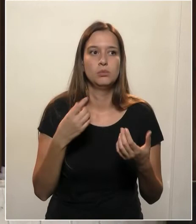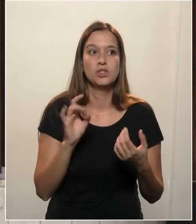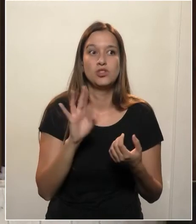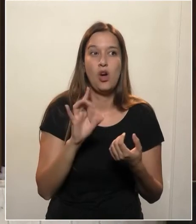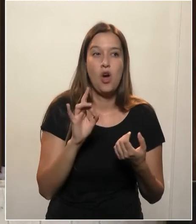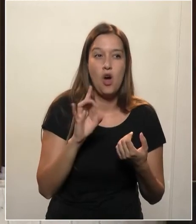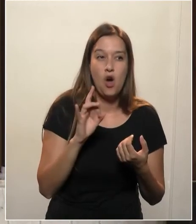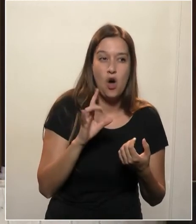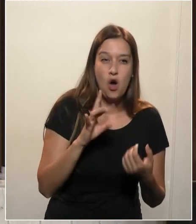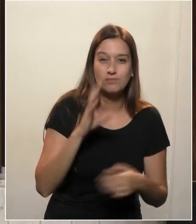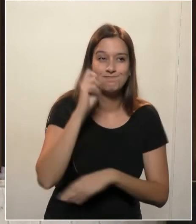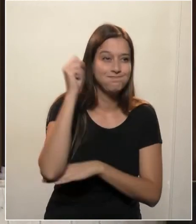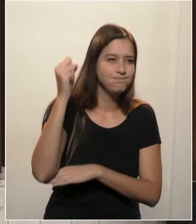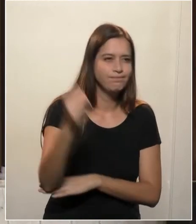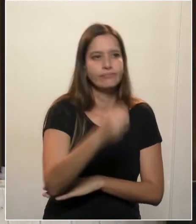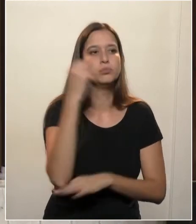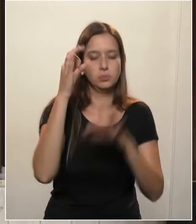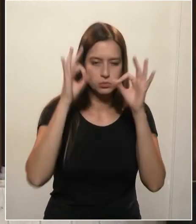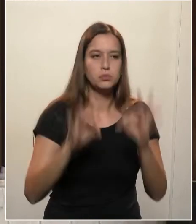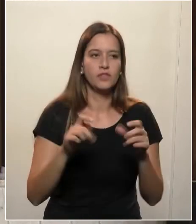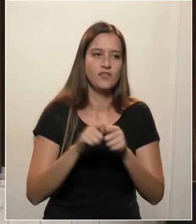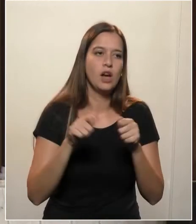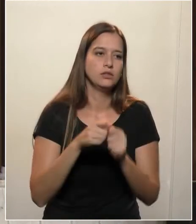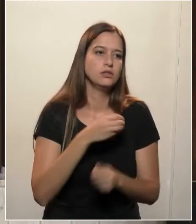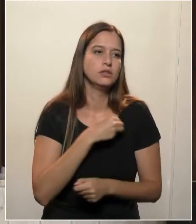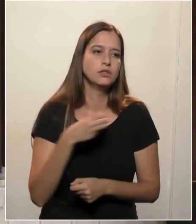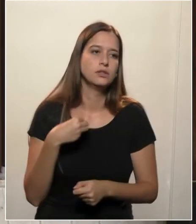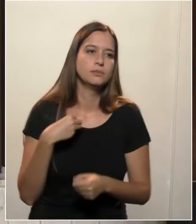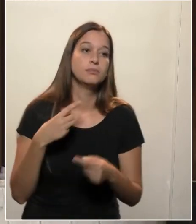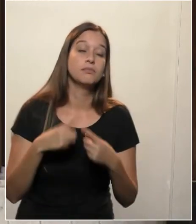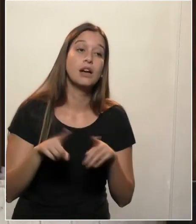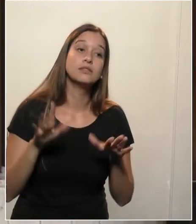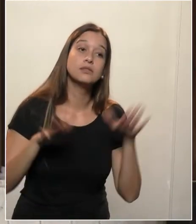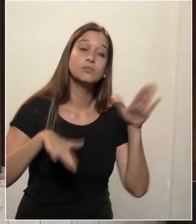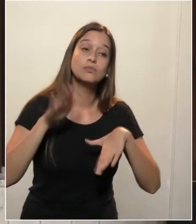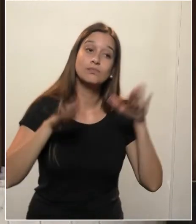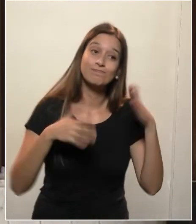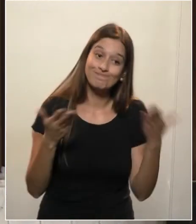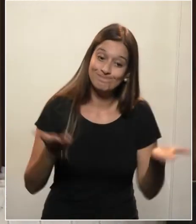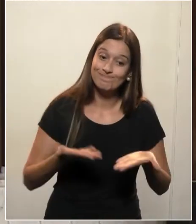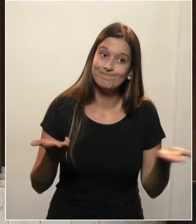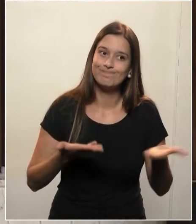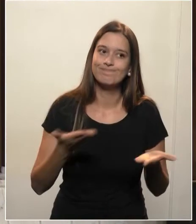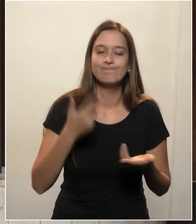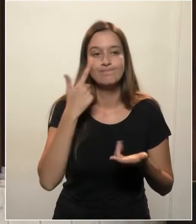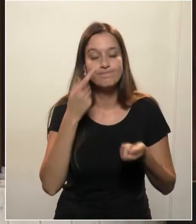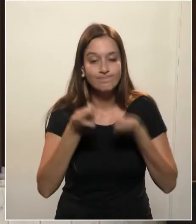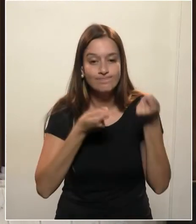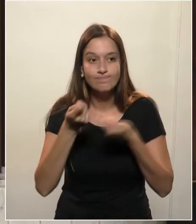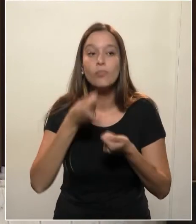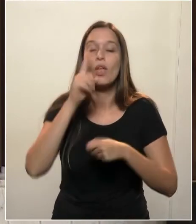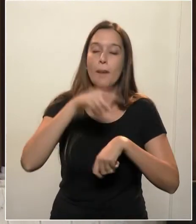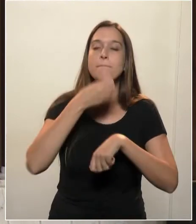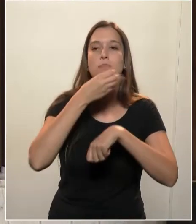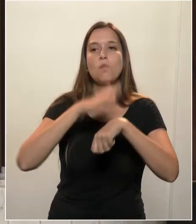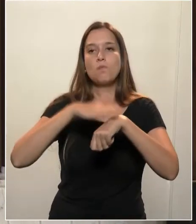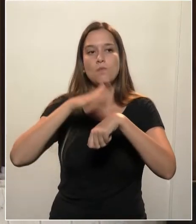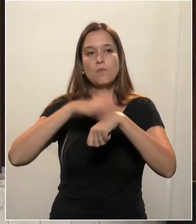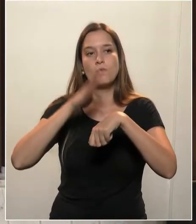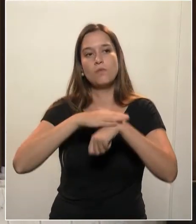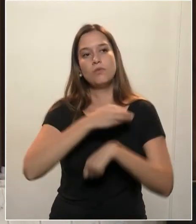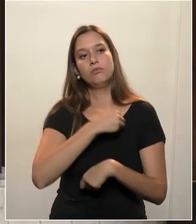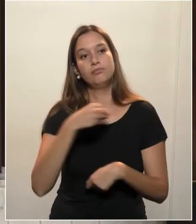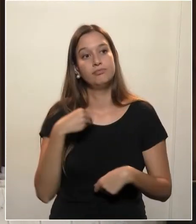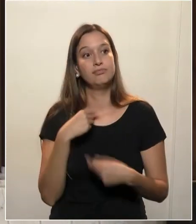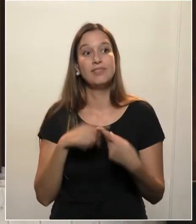precisa controlar, talvez realmente fosse um momento importante de fazer os testes. Mas eu não sei te dizer qual seria